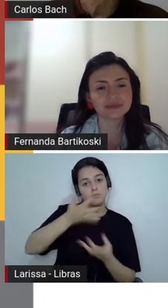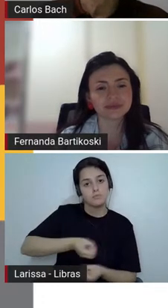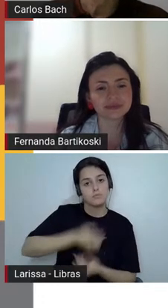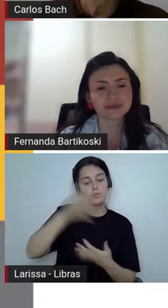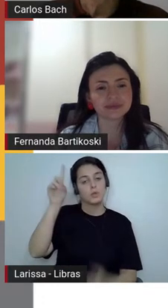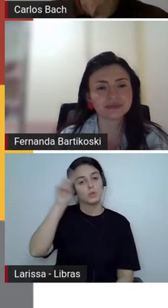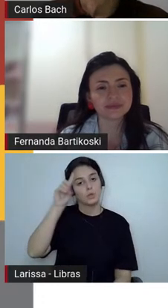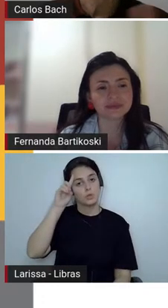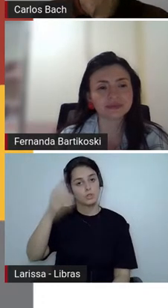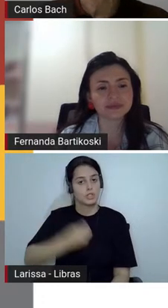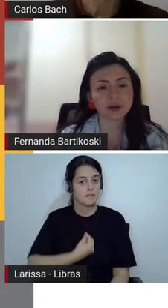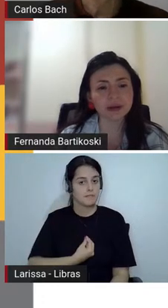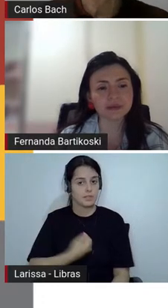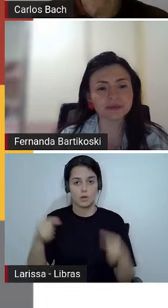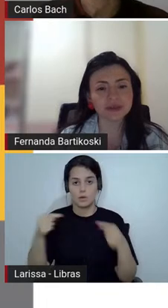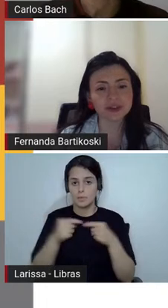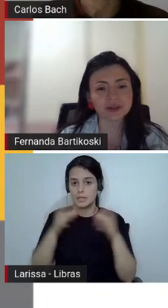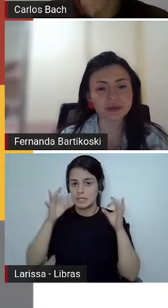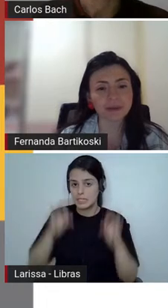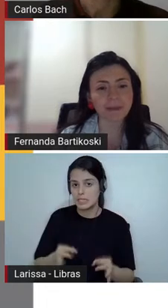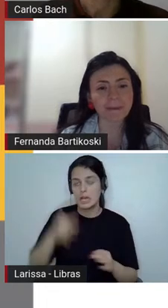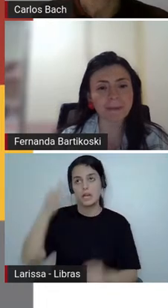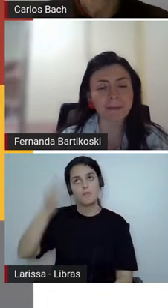reflitam vou pedir pra voltar